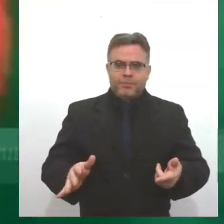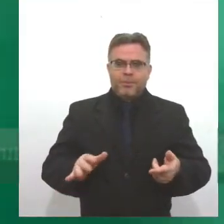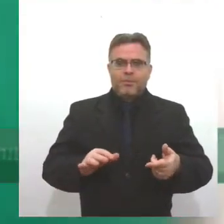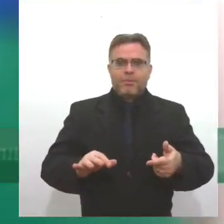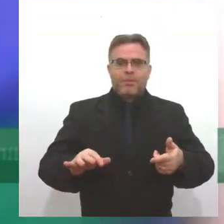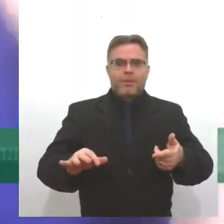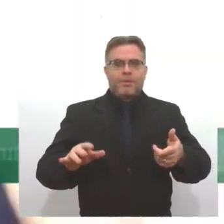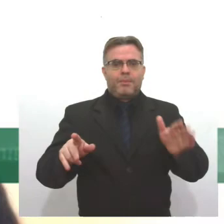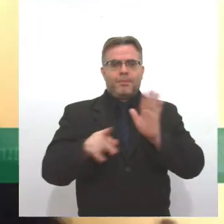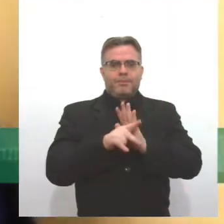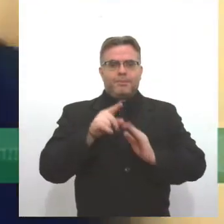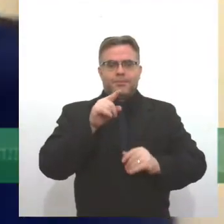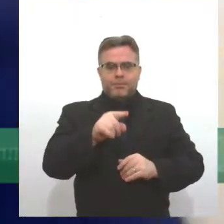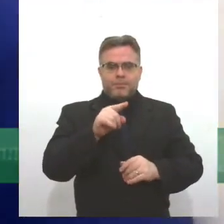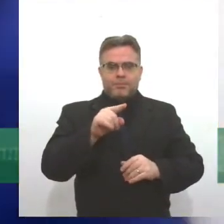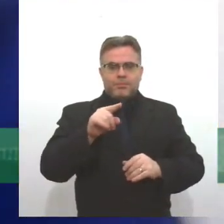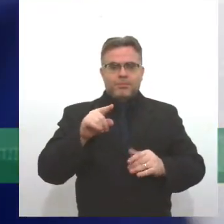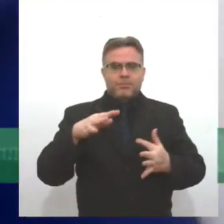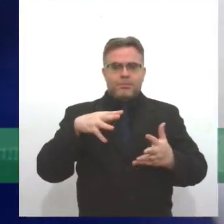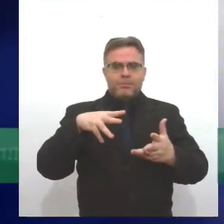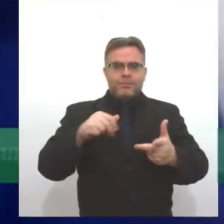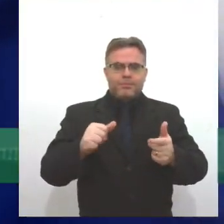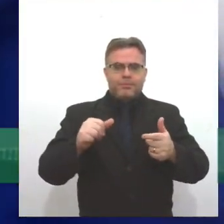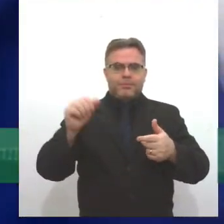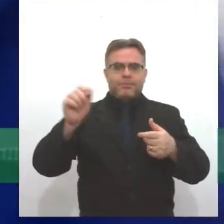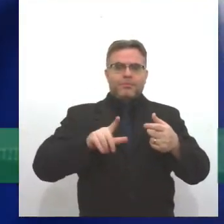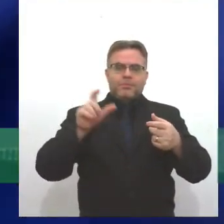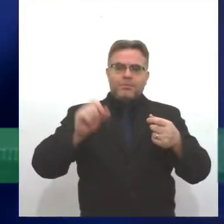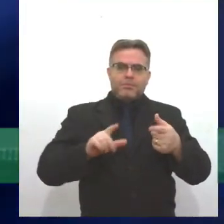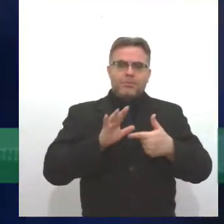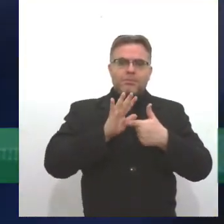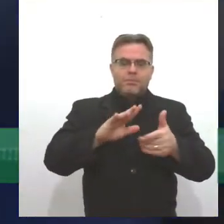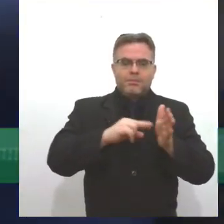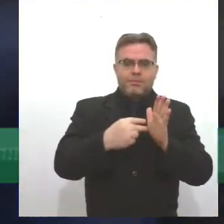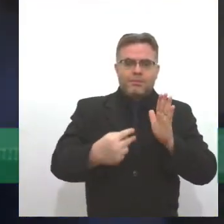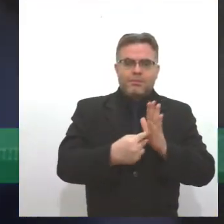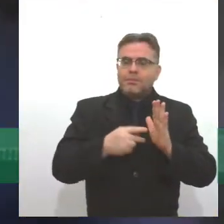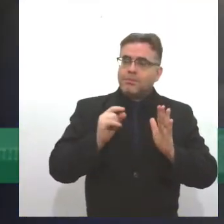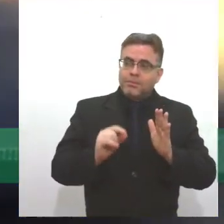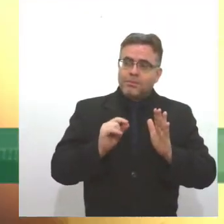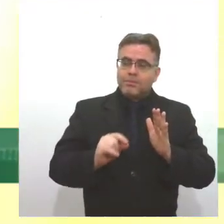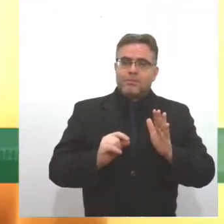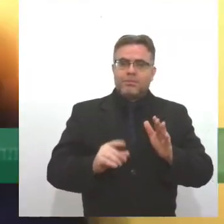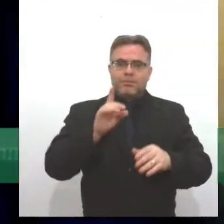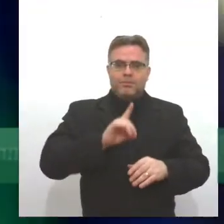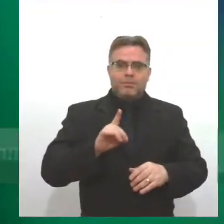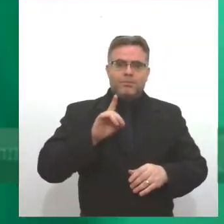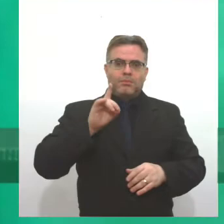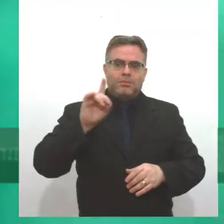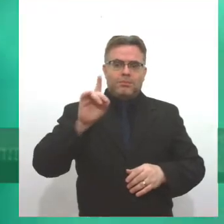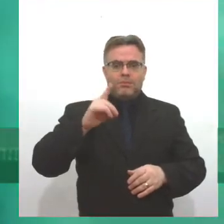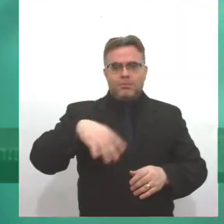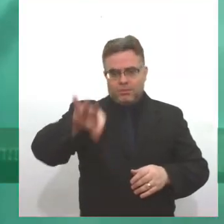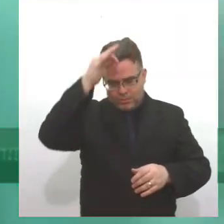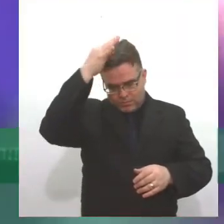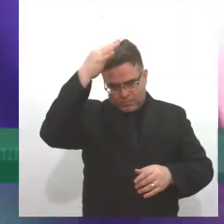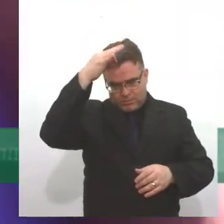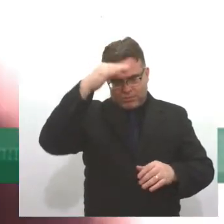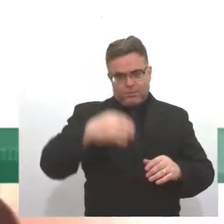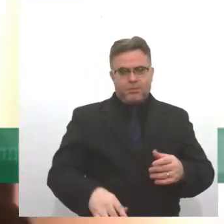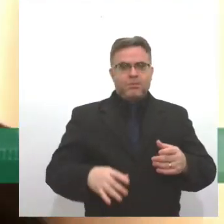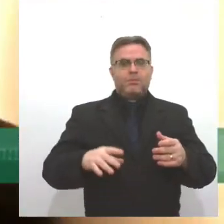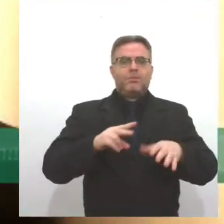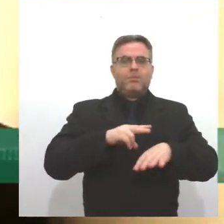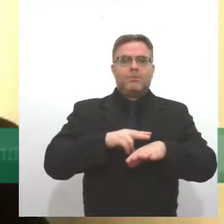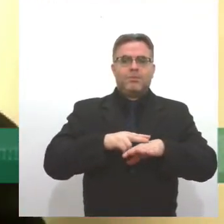cigana, né, esse azul, esse azul significa Deus, a espiritualidade, o verde,